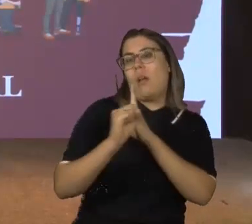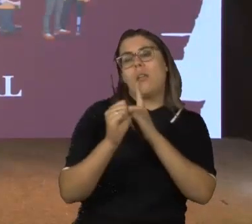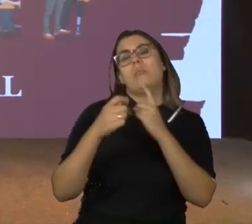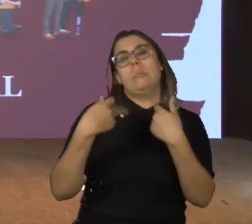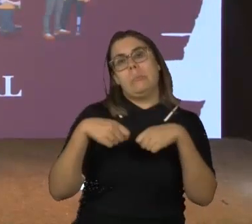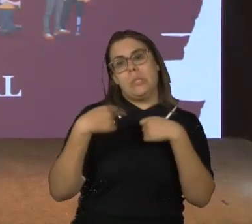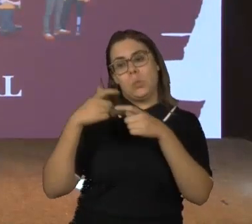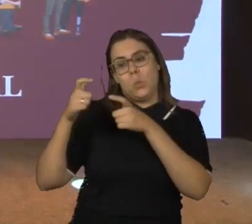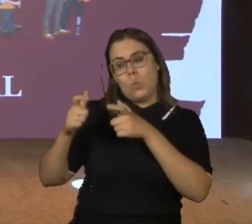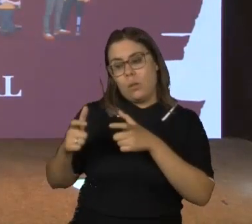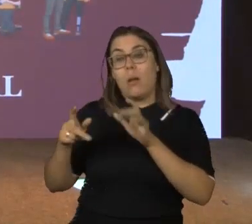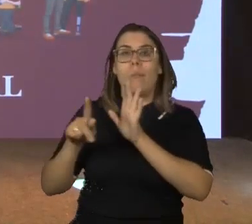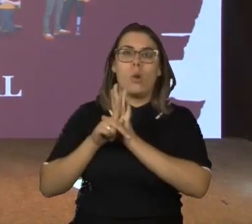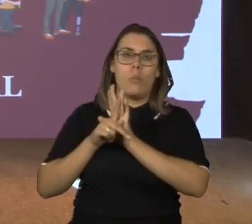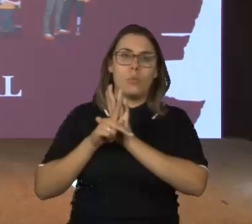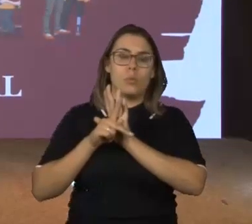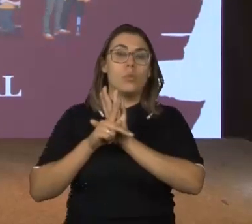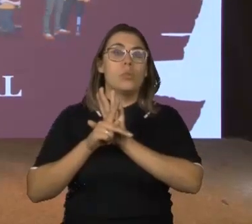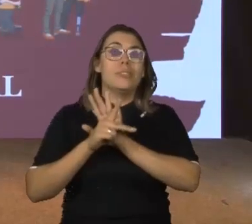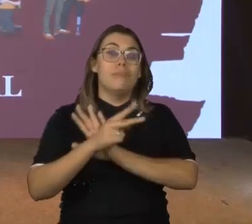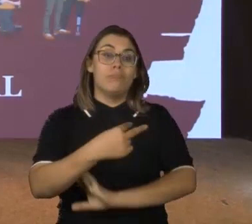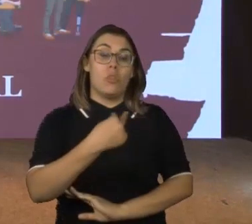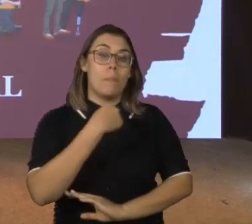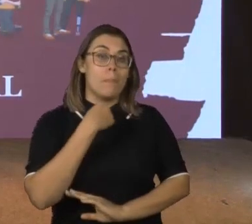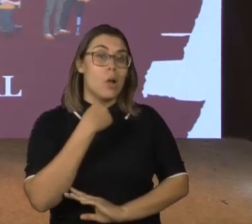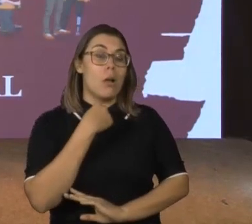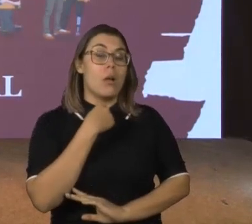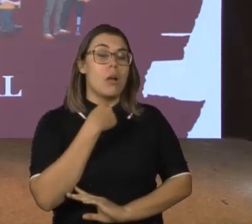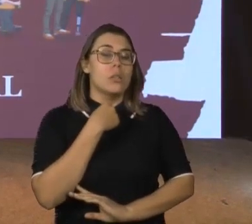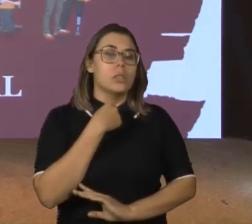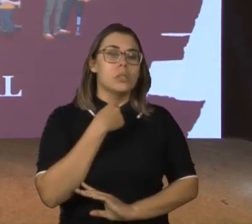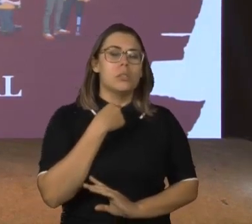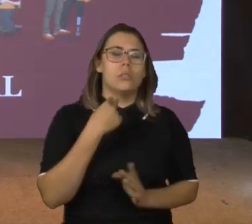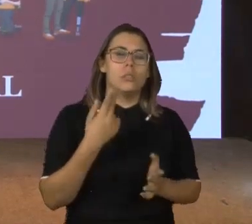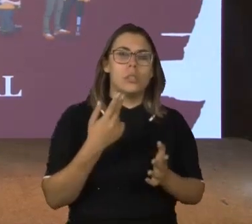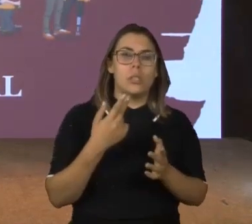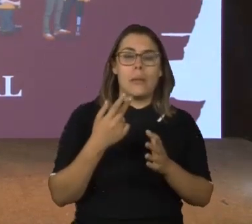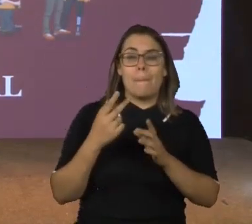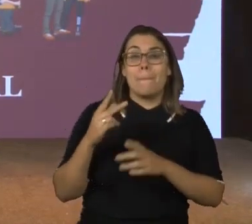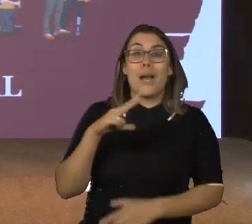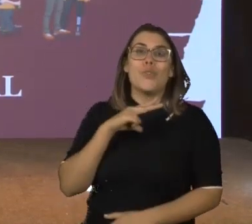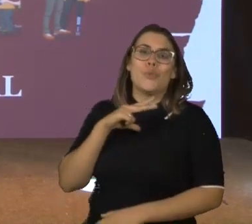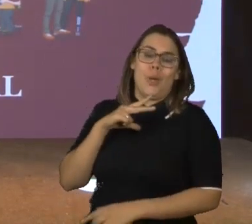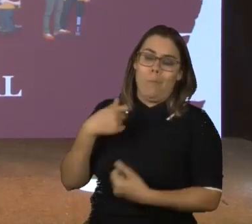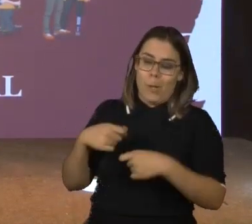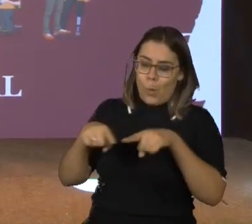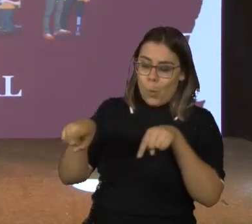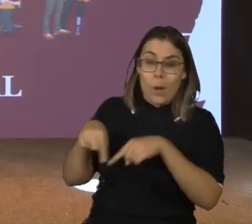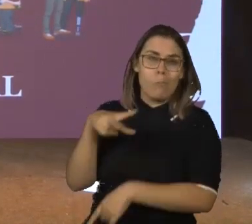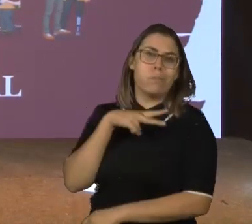um ambiente adequado para você poder entender o que é essa questão do privado, o ambiente